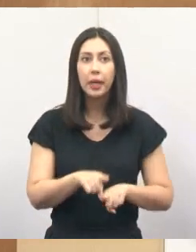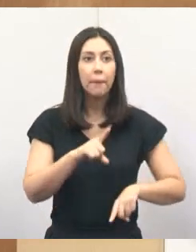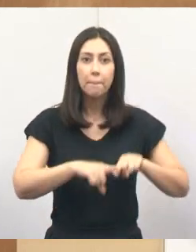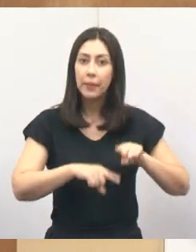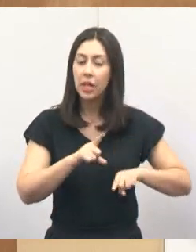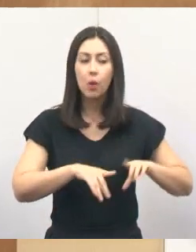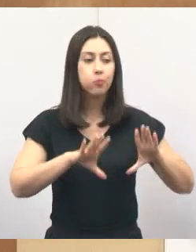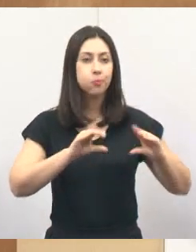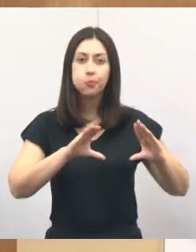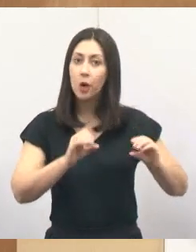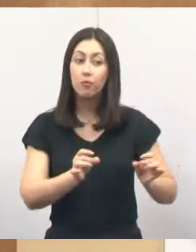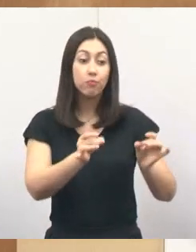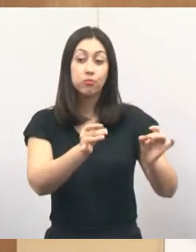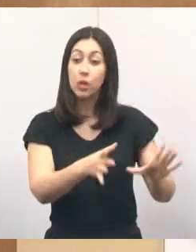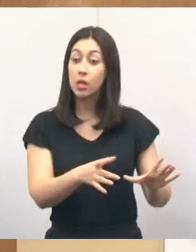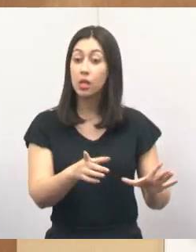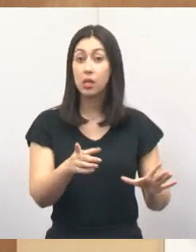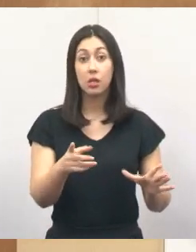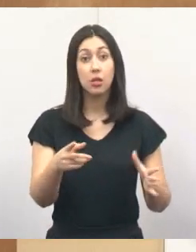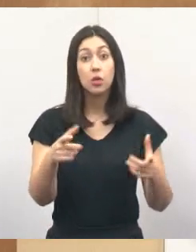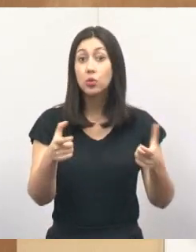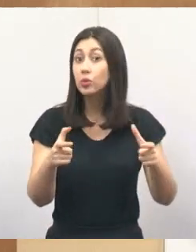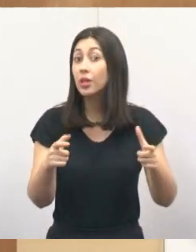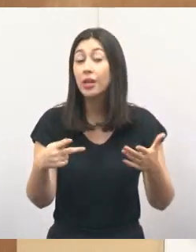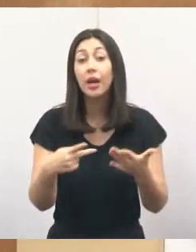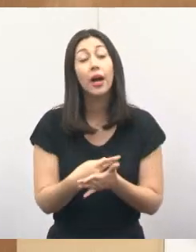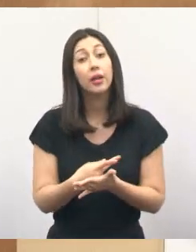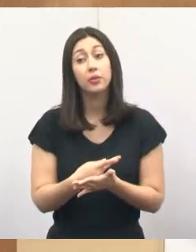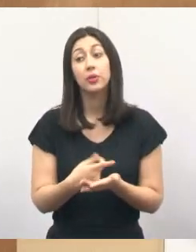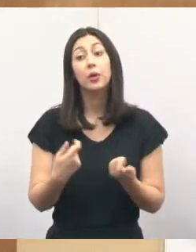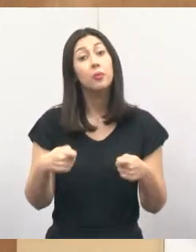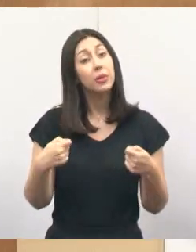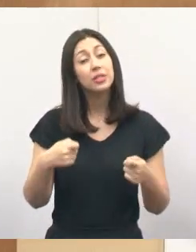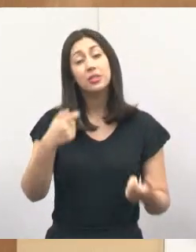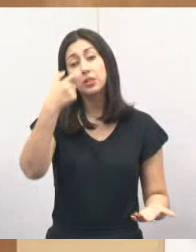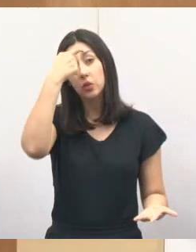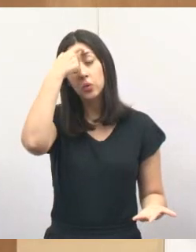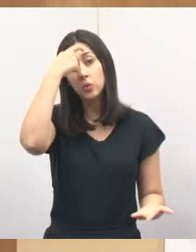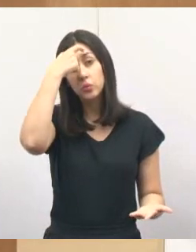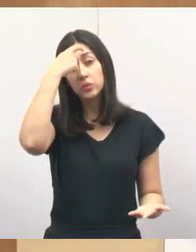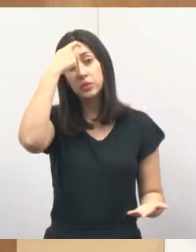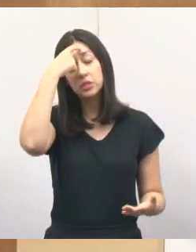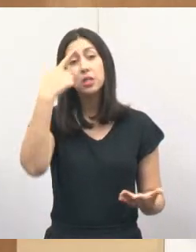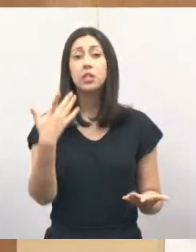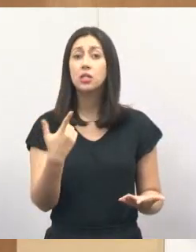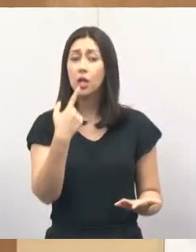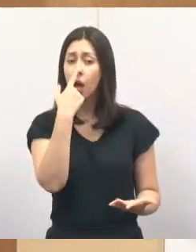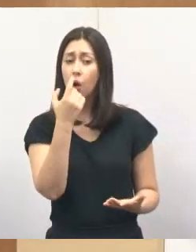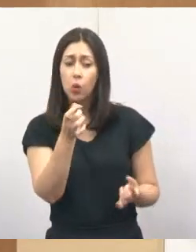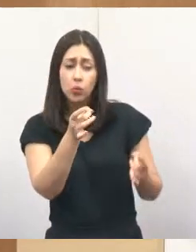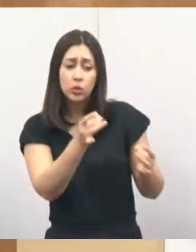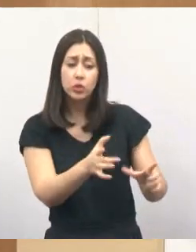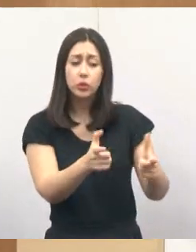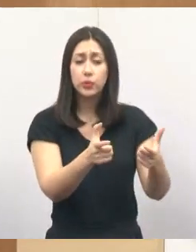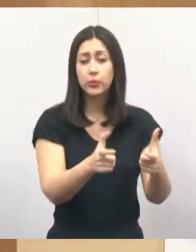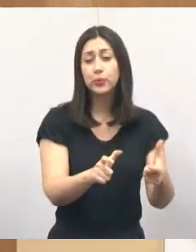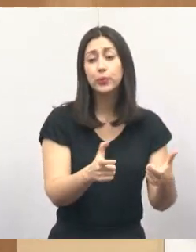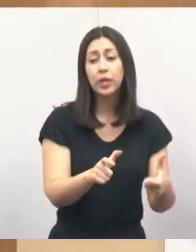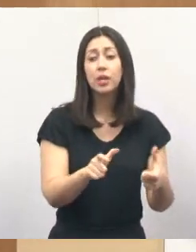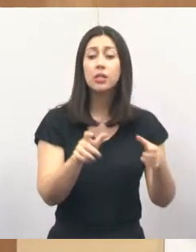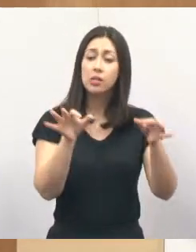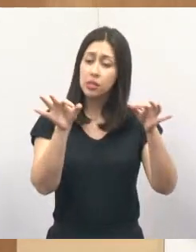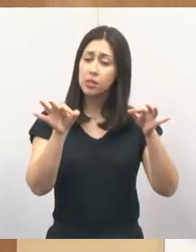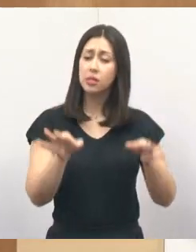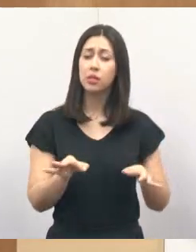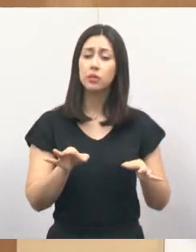colocado na porta, não é o local correto. Vamos nos conscientizar e fazer o